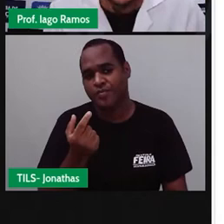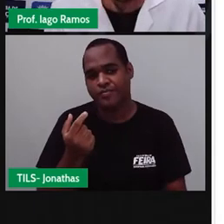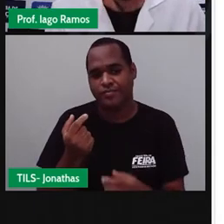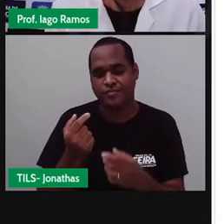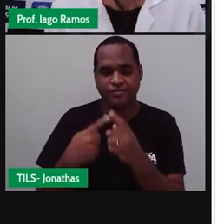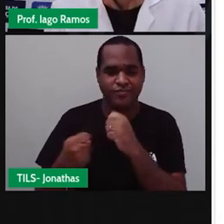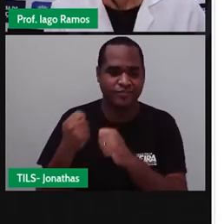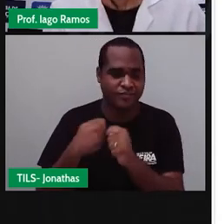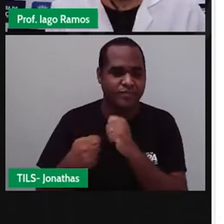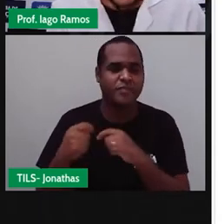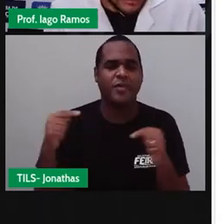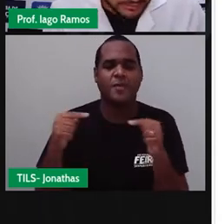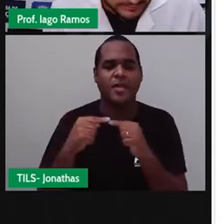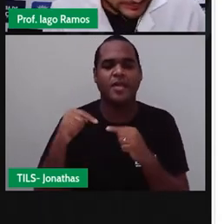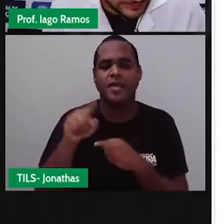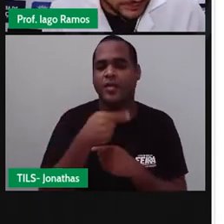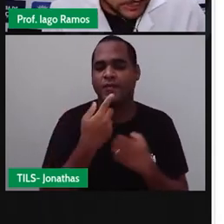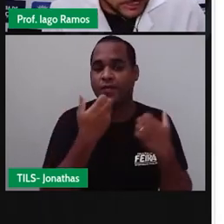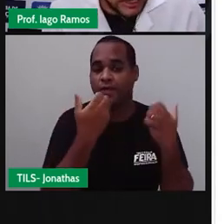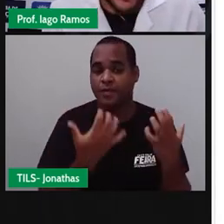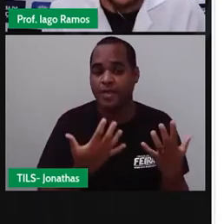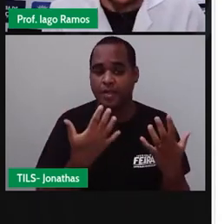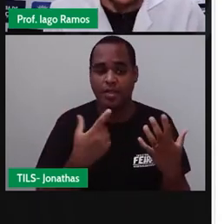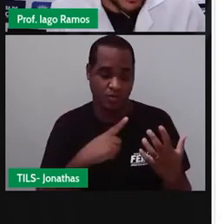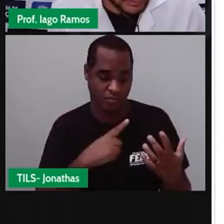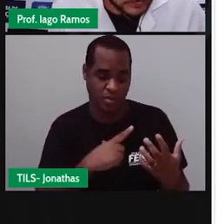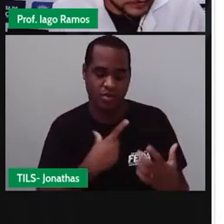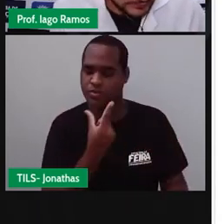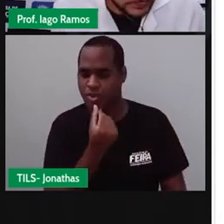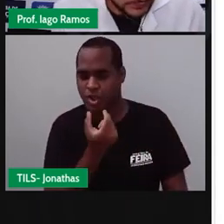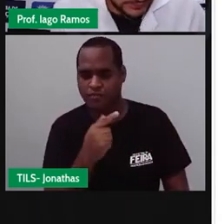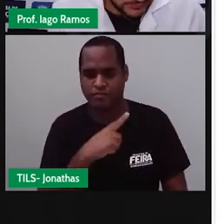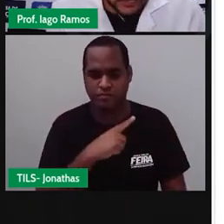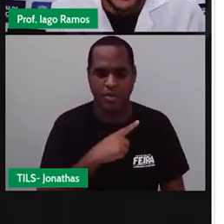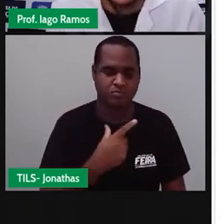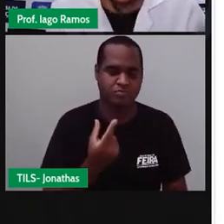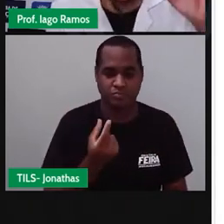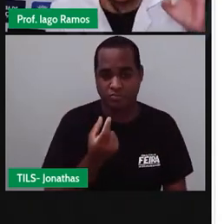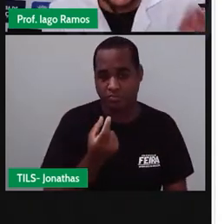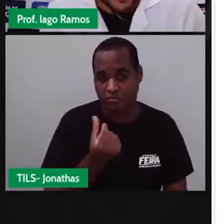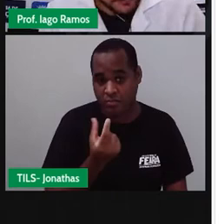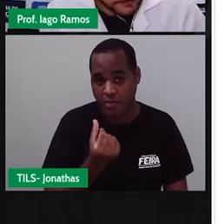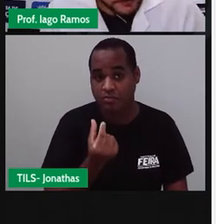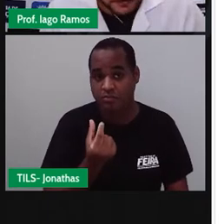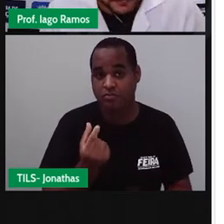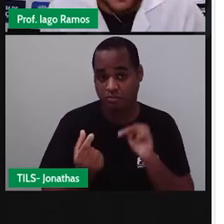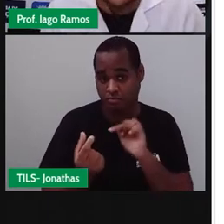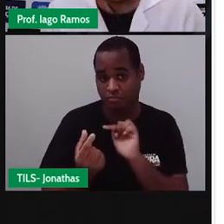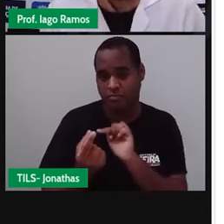tá? Se a gente tem dinheiro, se a gente tem dinheiro, se a gente tem